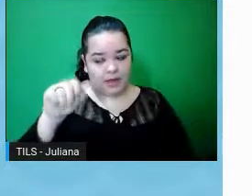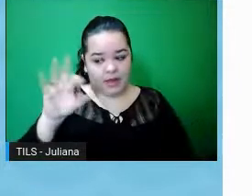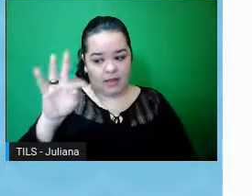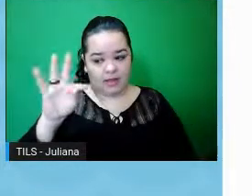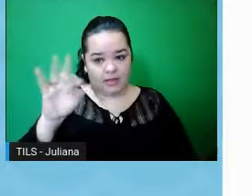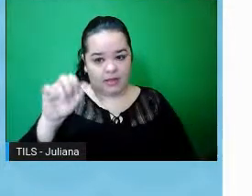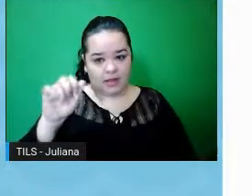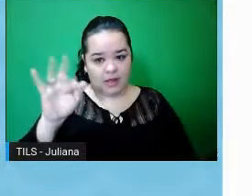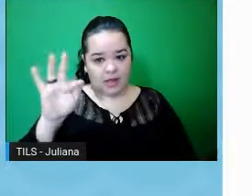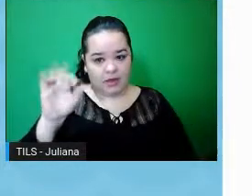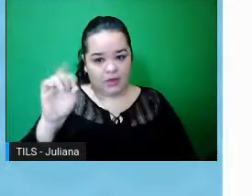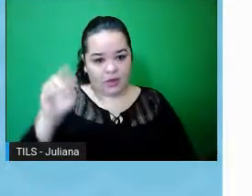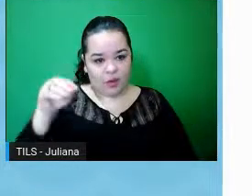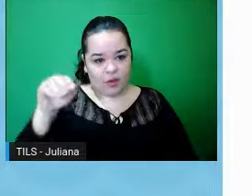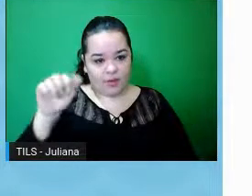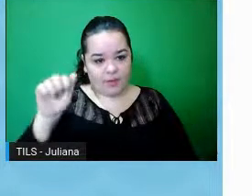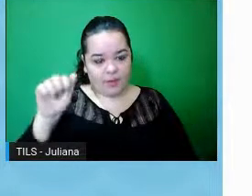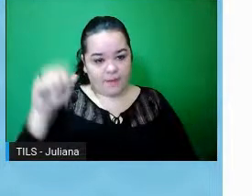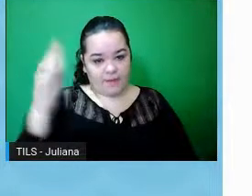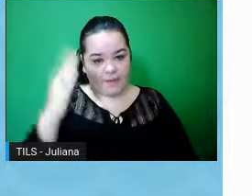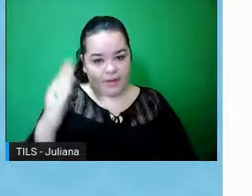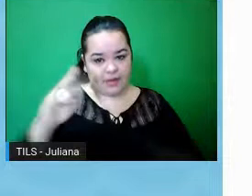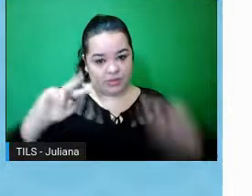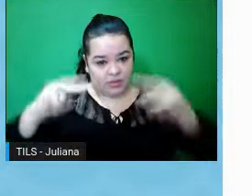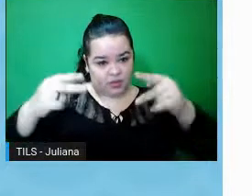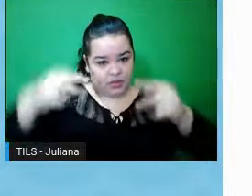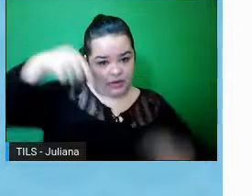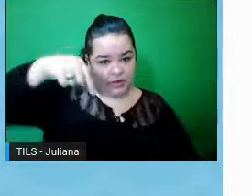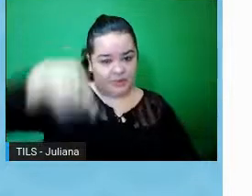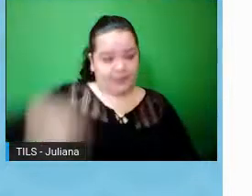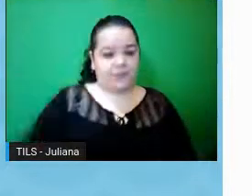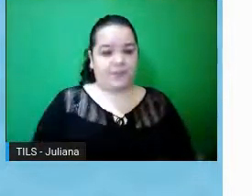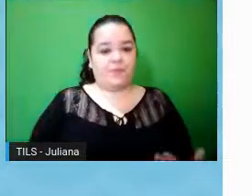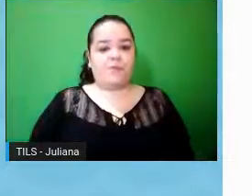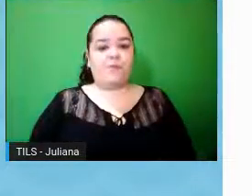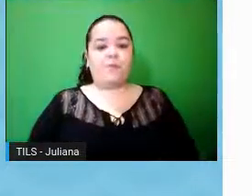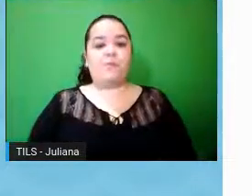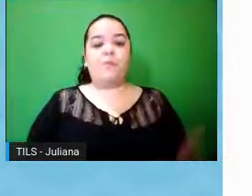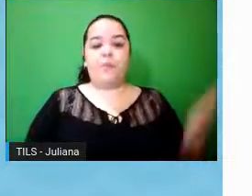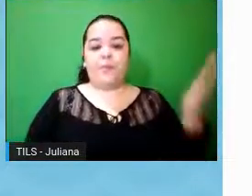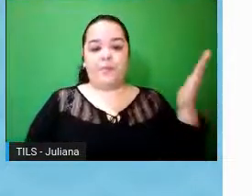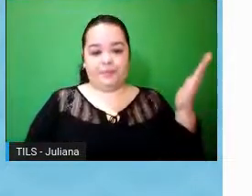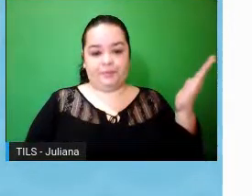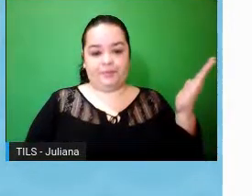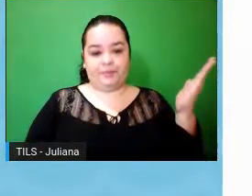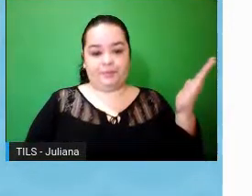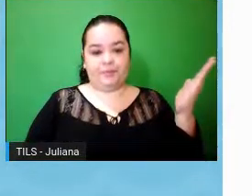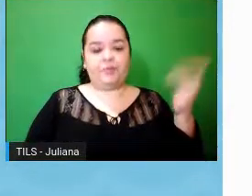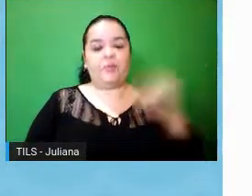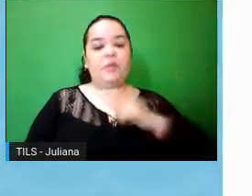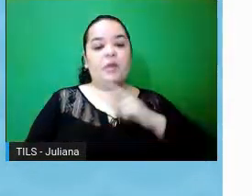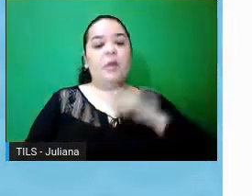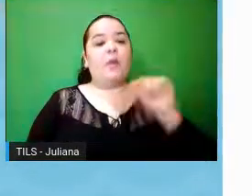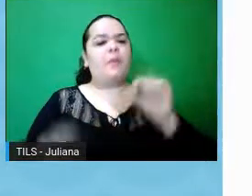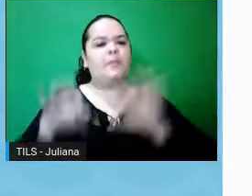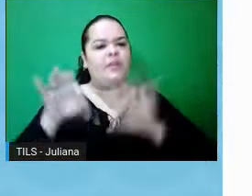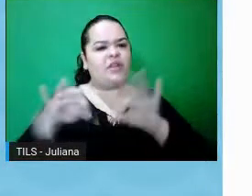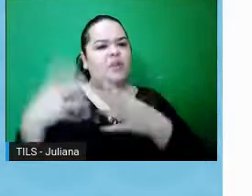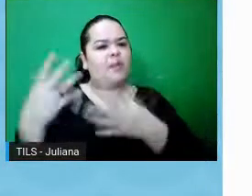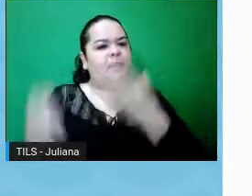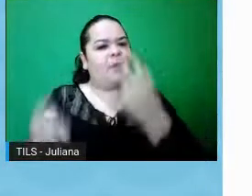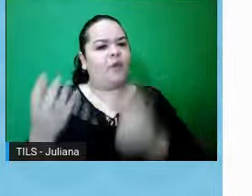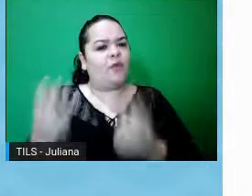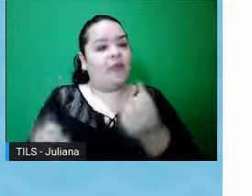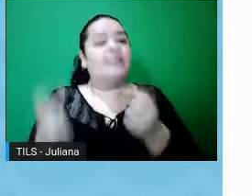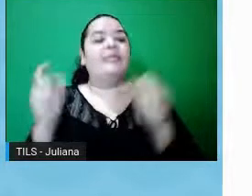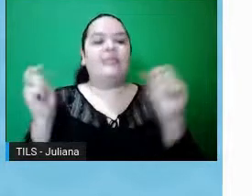Plataforma Brasil a gente faz toda a submissão, mas pode também pesquisar que projetos estão aprovados, né, então,